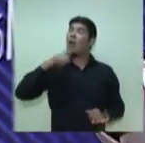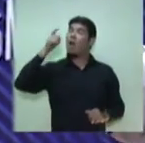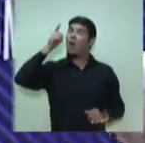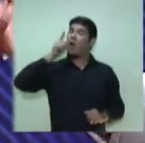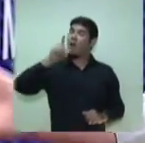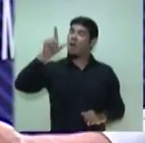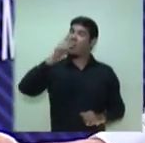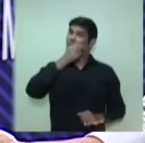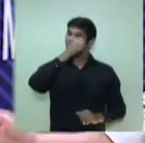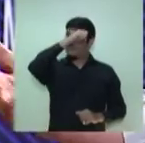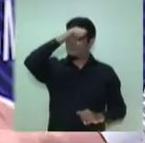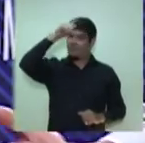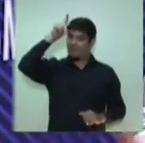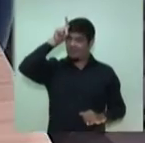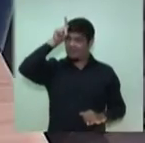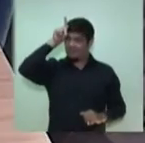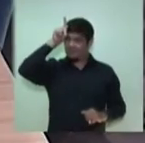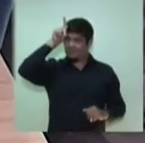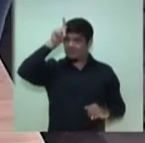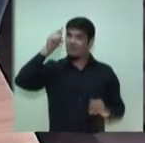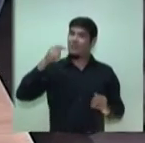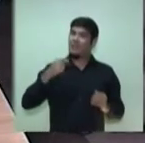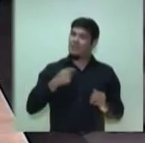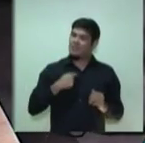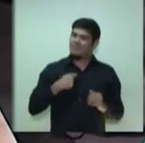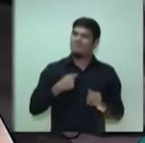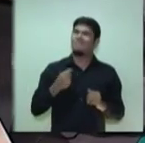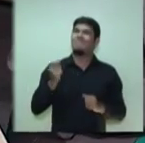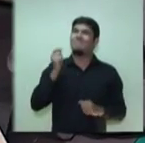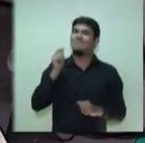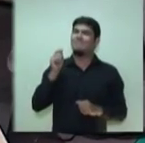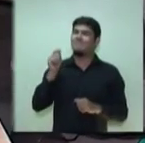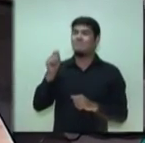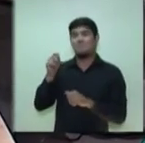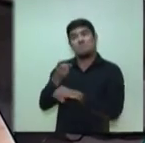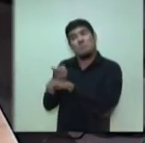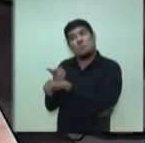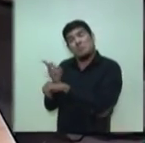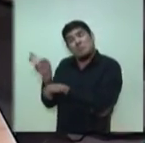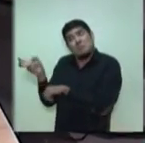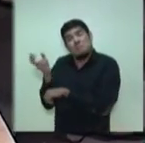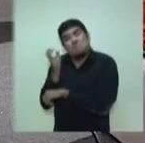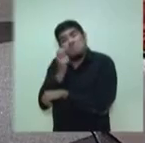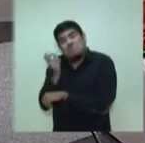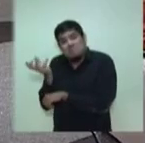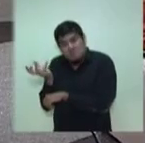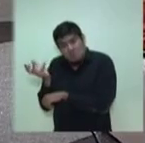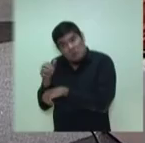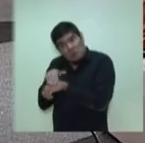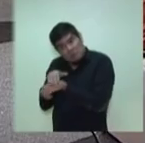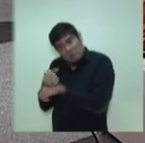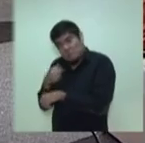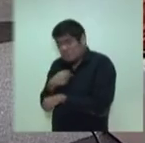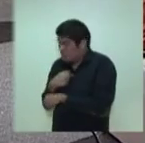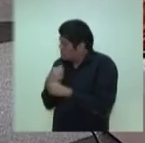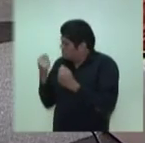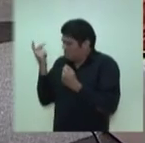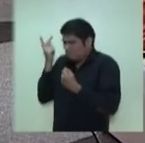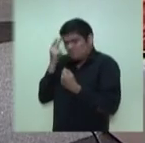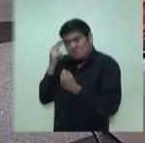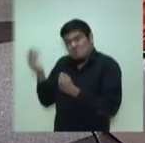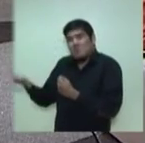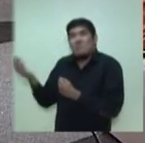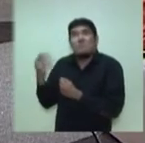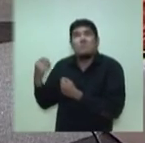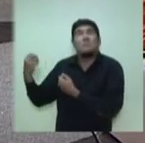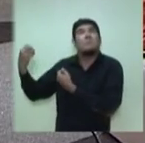eu pouco tempo depois de reassumir, eu procuraria o candidato. Se ele aceitar conversar comigo, eu estarei às ordens para ouvi-lo,